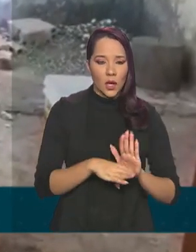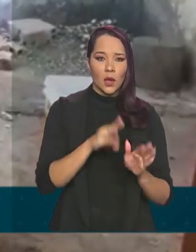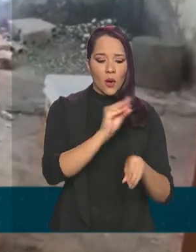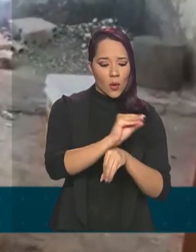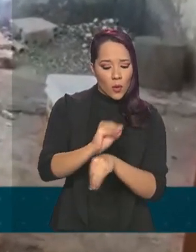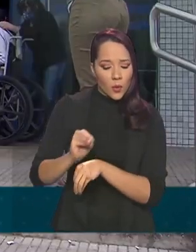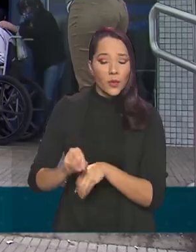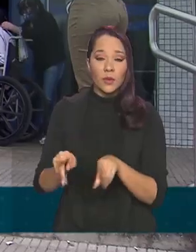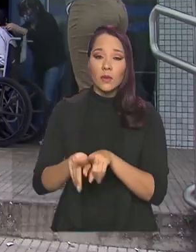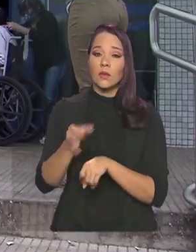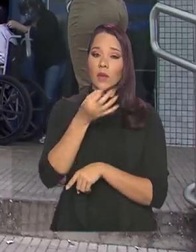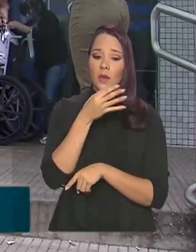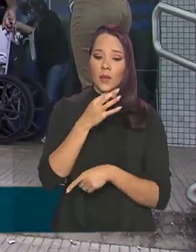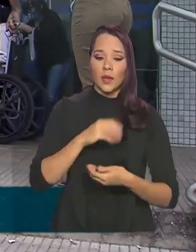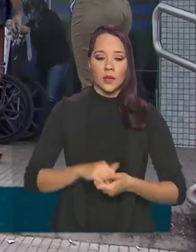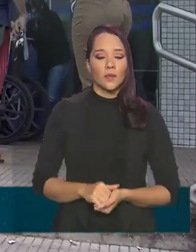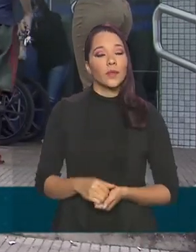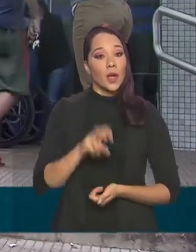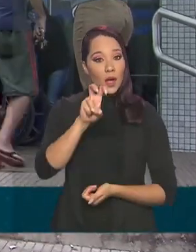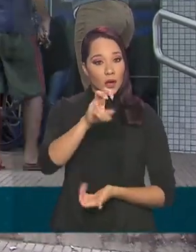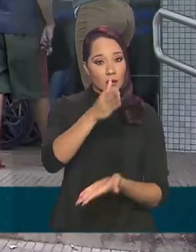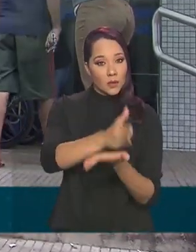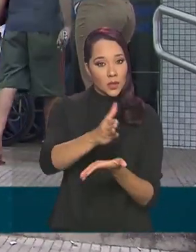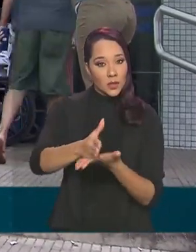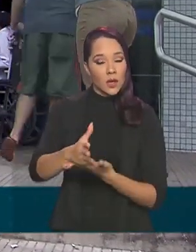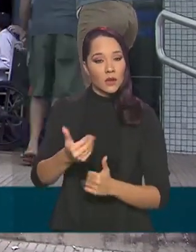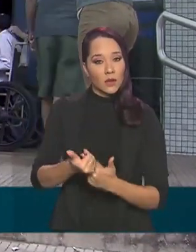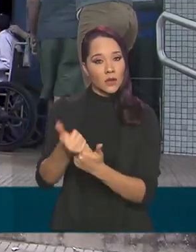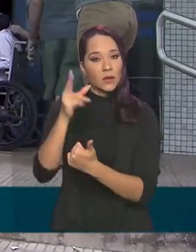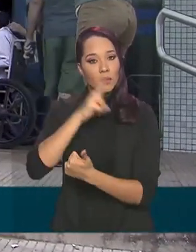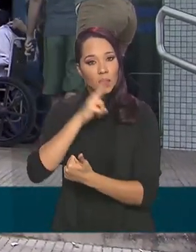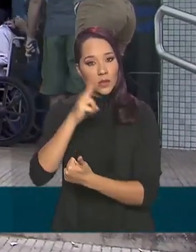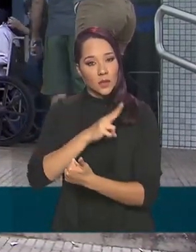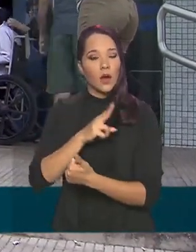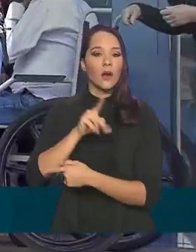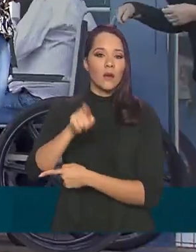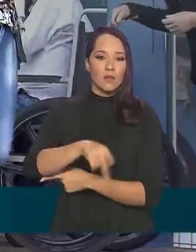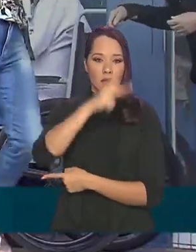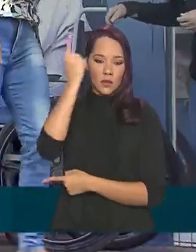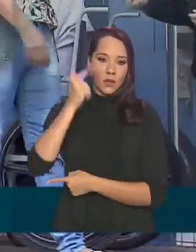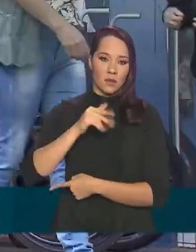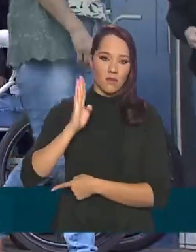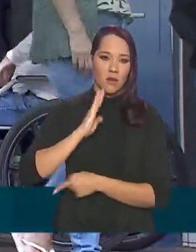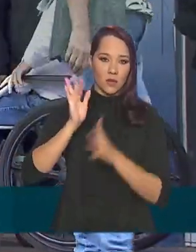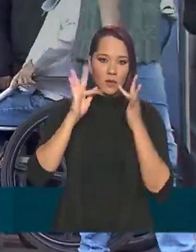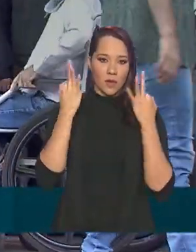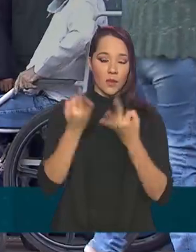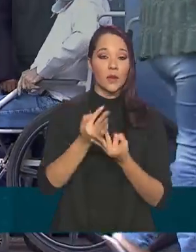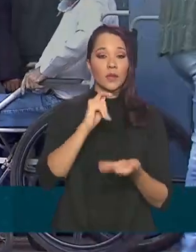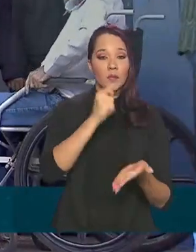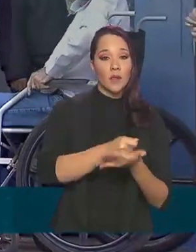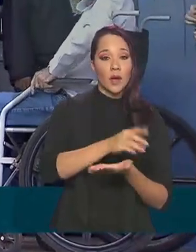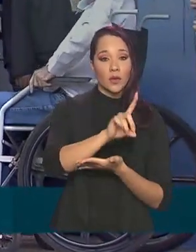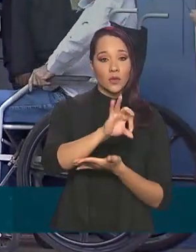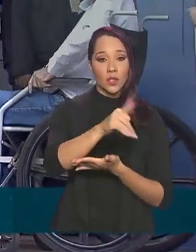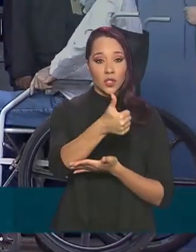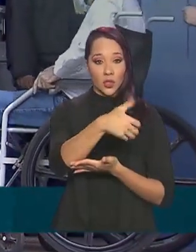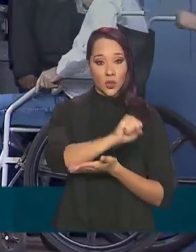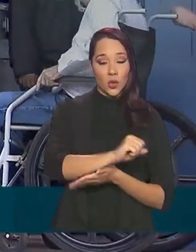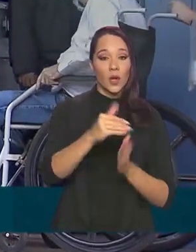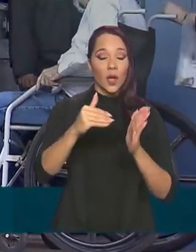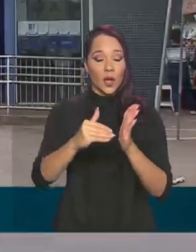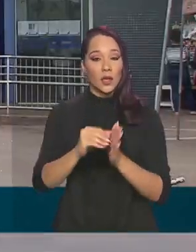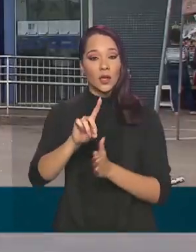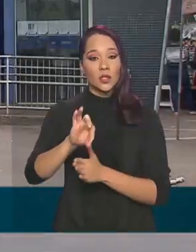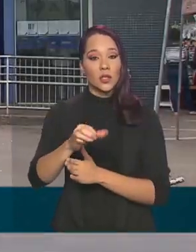dos remédios. A quinta parcela do auxílio emergencial para o público do Bolsa Família será paga de 18 a 31 de